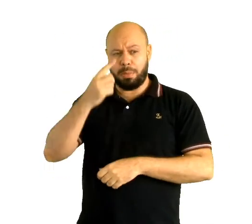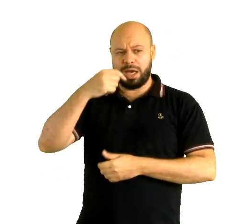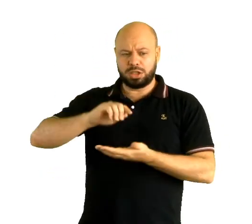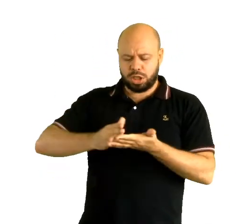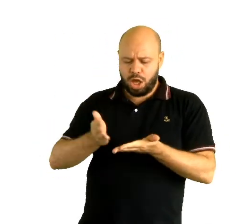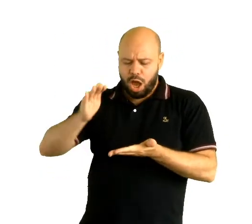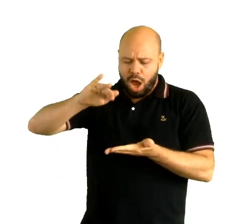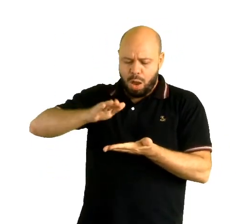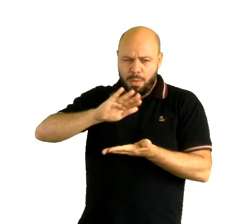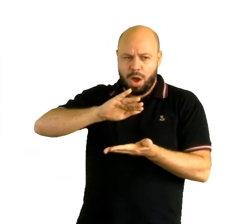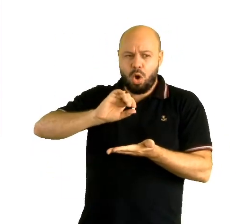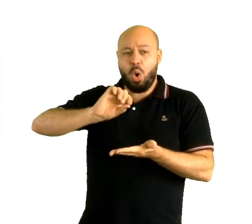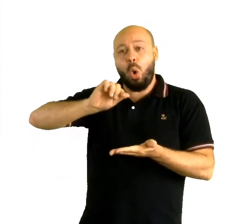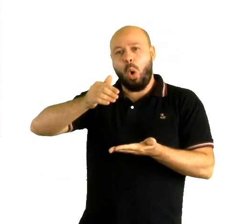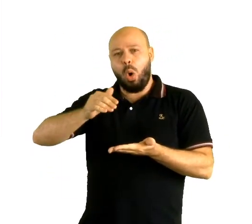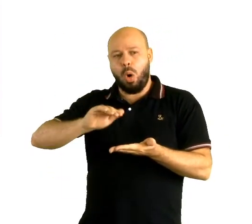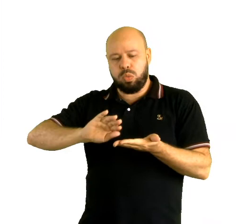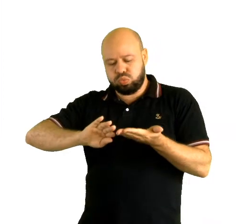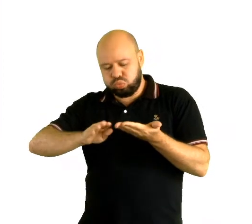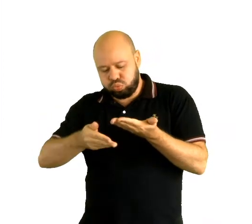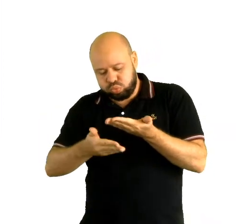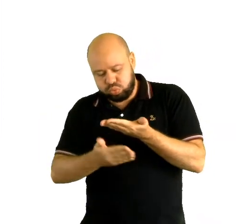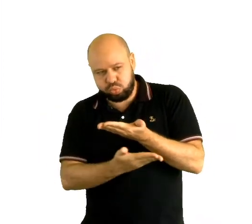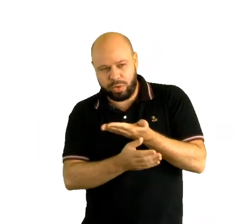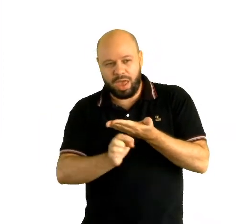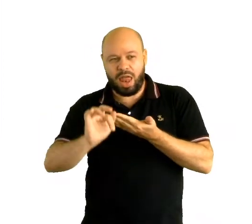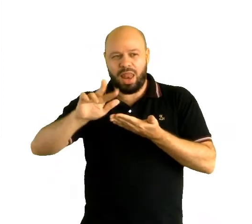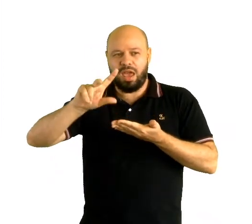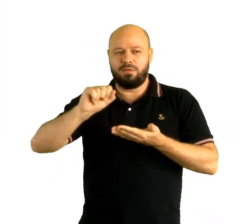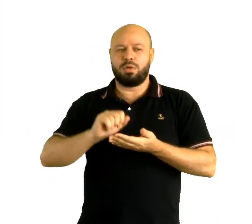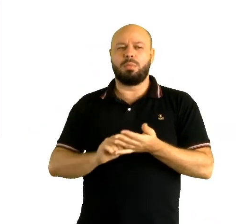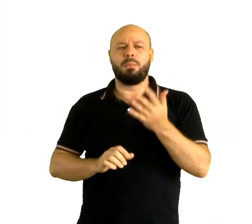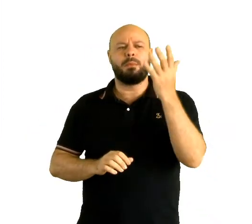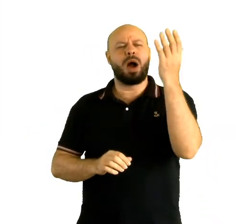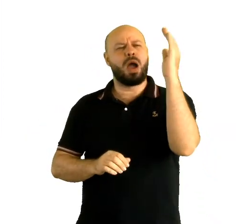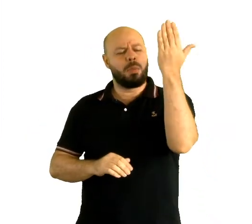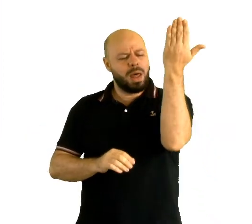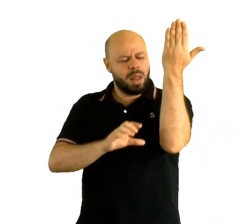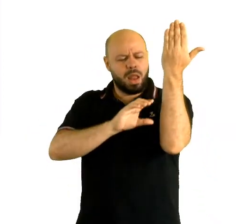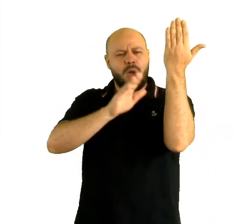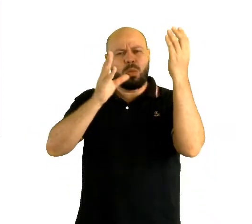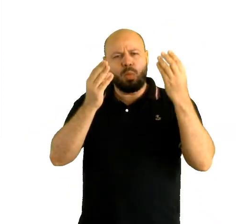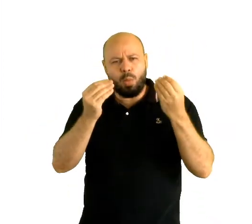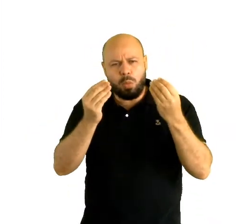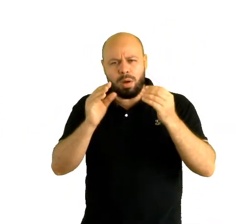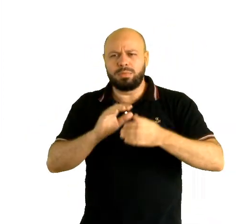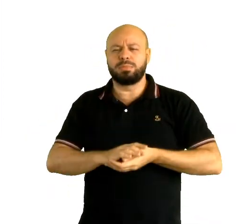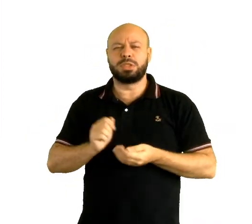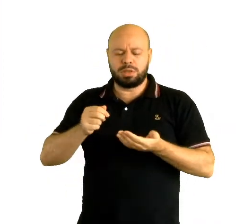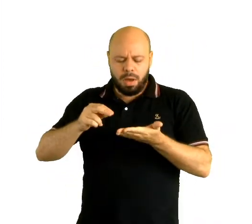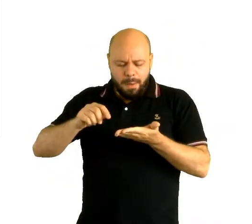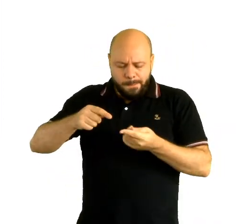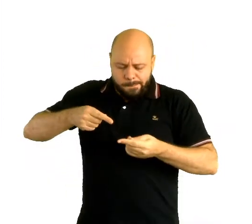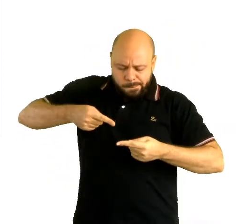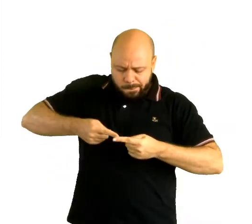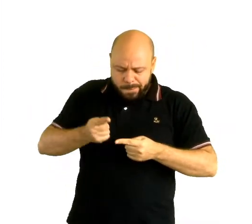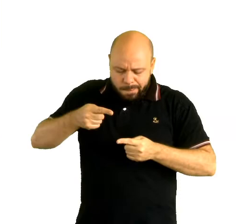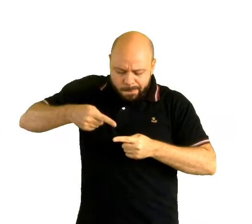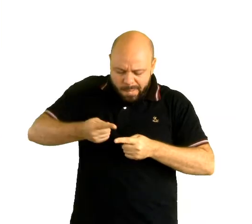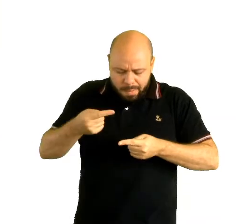De preferência, madeiras moles e macias para facilitar o entalhe dos detalhes. Olhe com atenção!